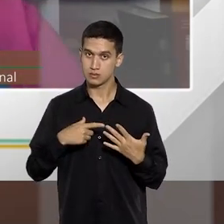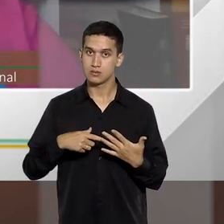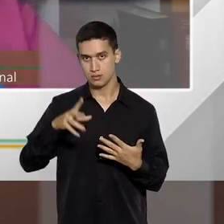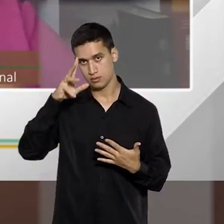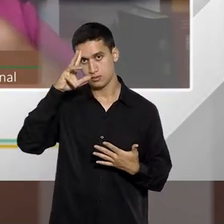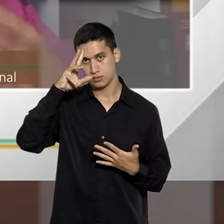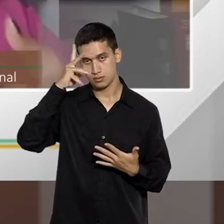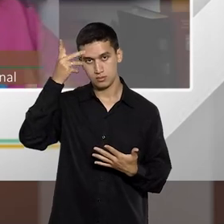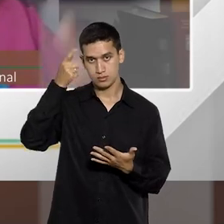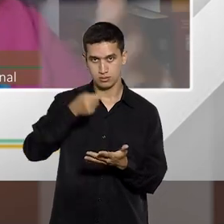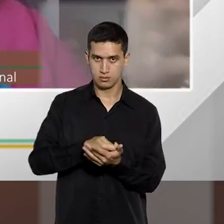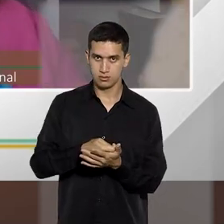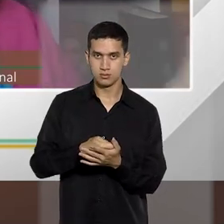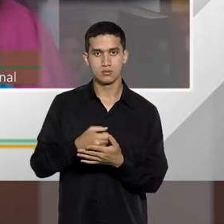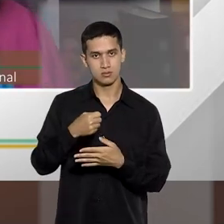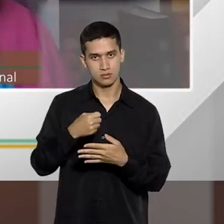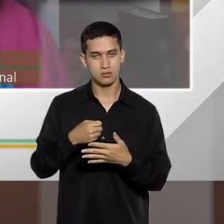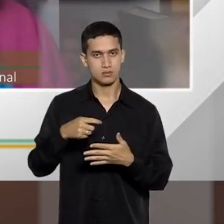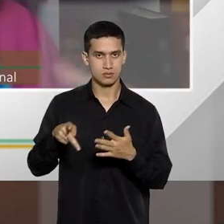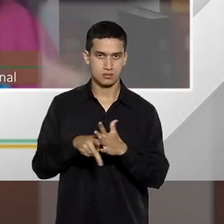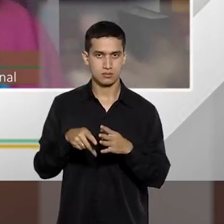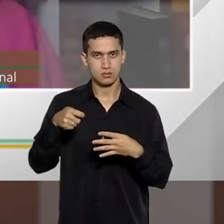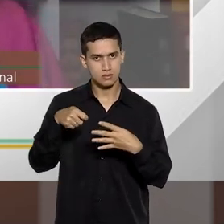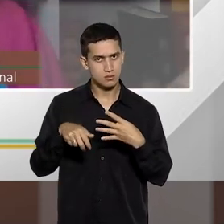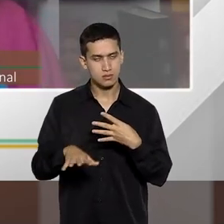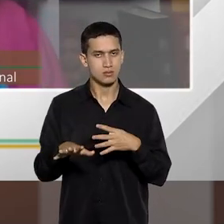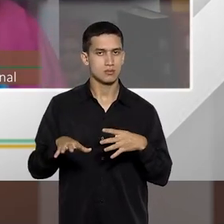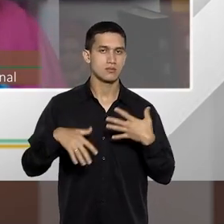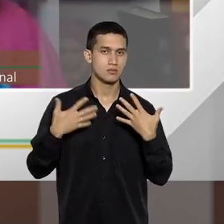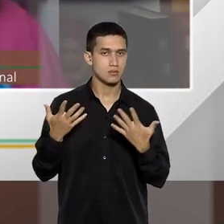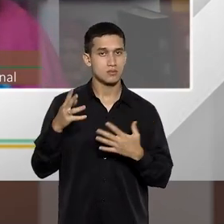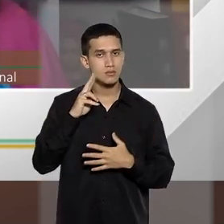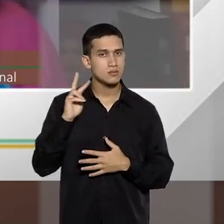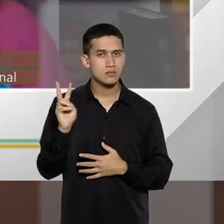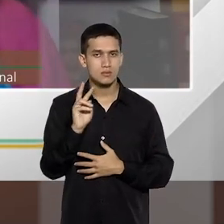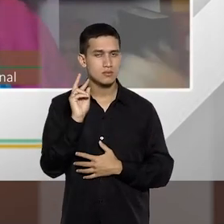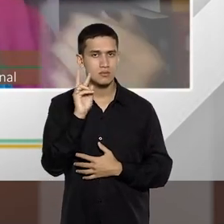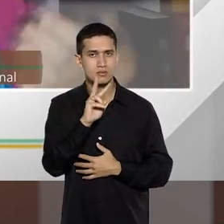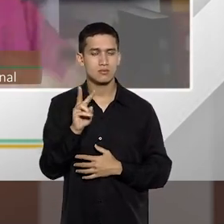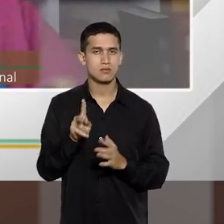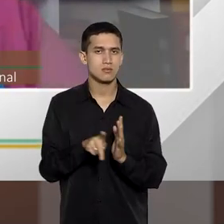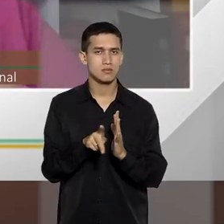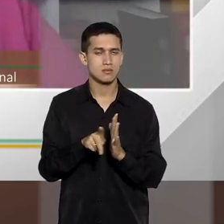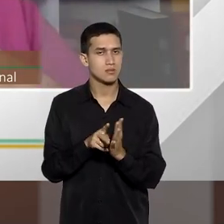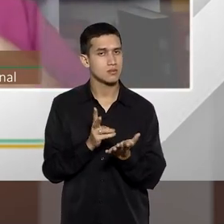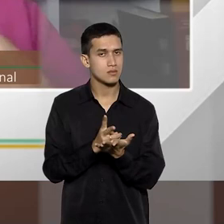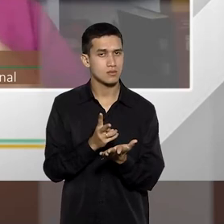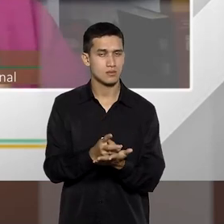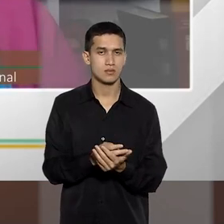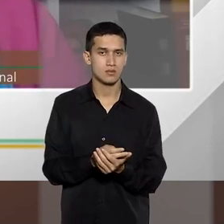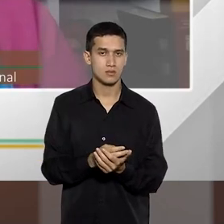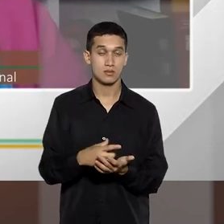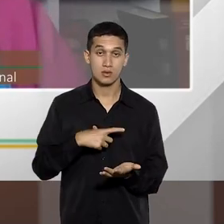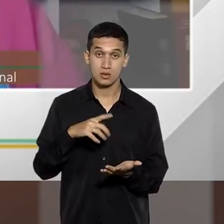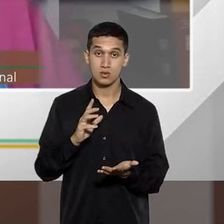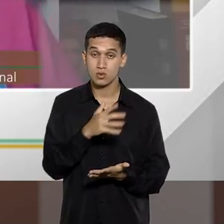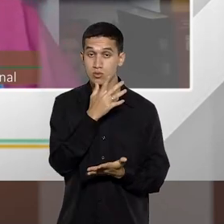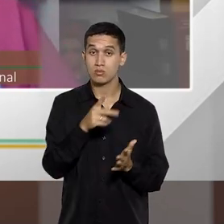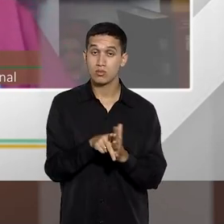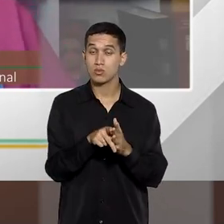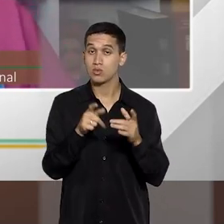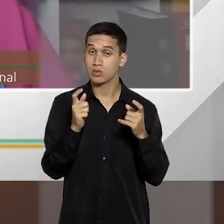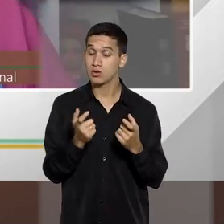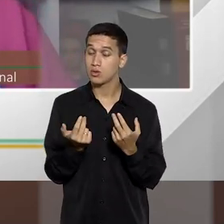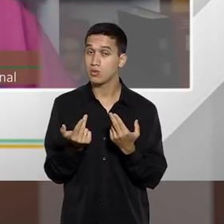para que esses crimes sejam considerados dentro de um contexto de continuidade. Tenham sido praticados dentro de um mesmo lugar e aí,